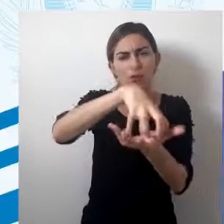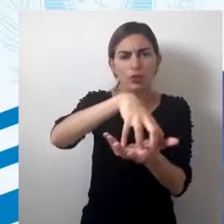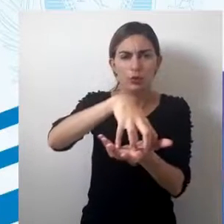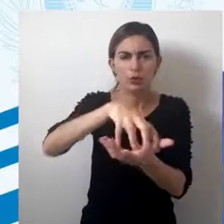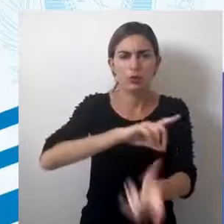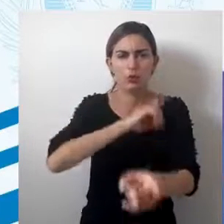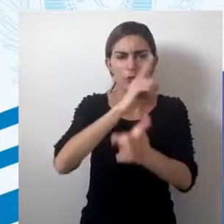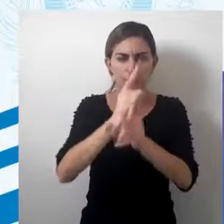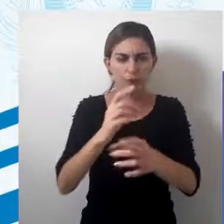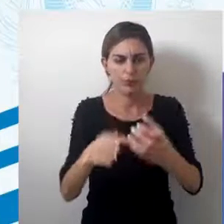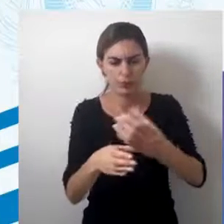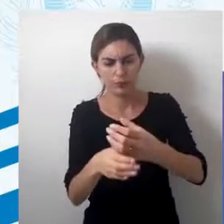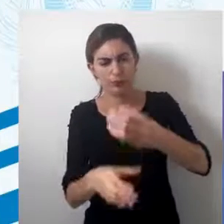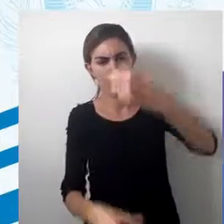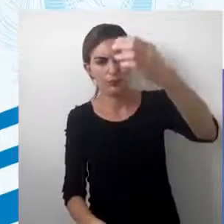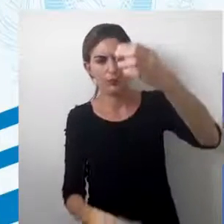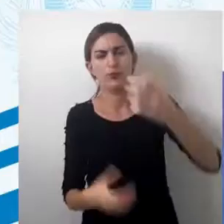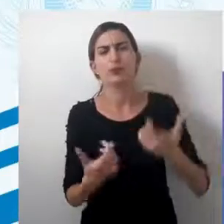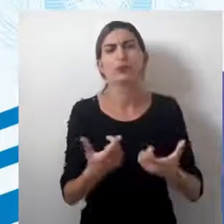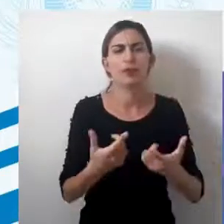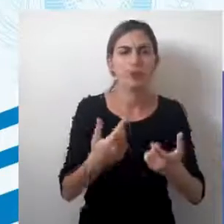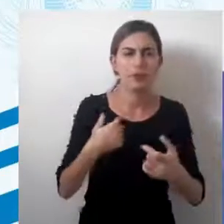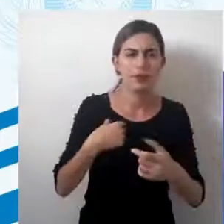tem esse efeito aí de